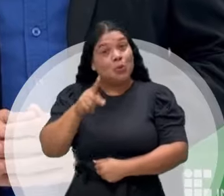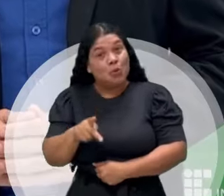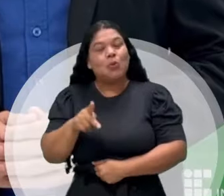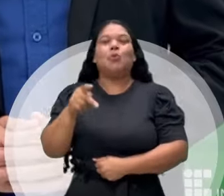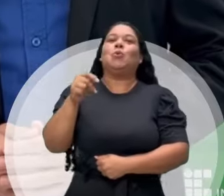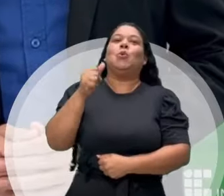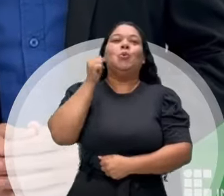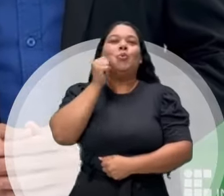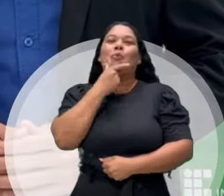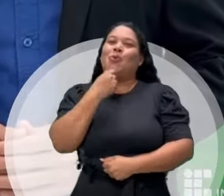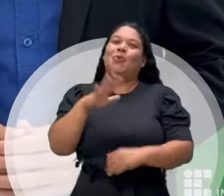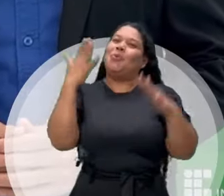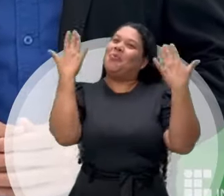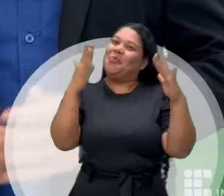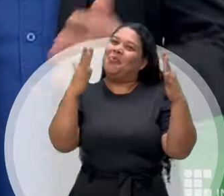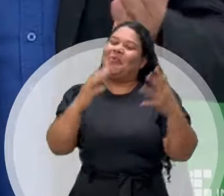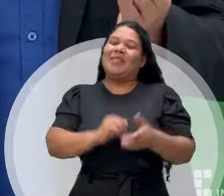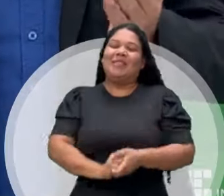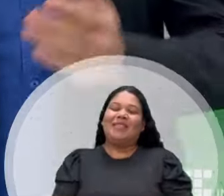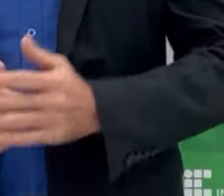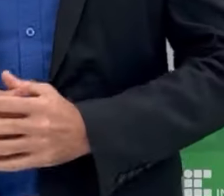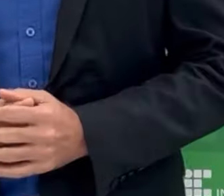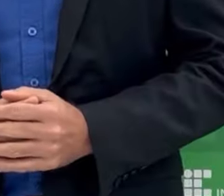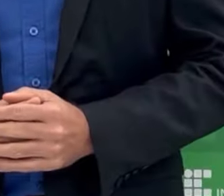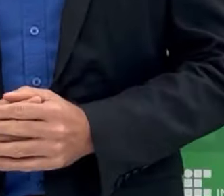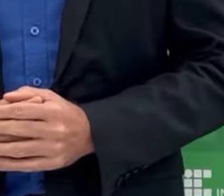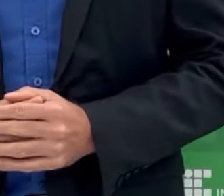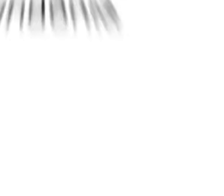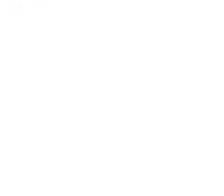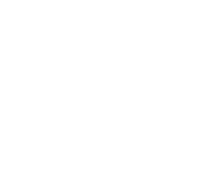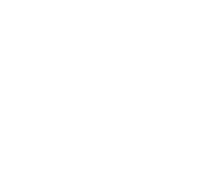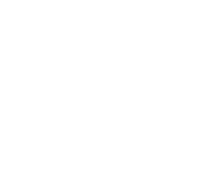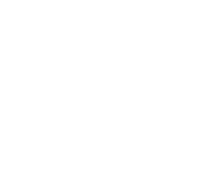Professor, professor, parabéns.